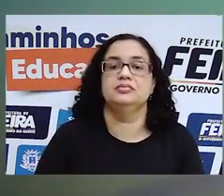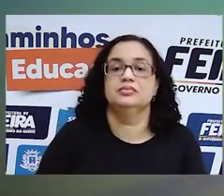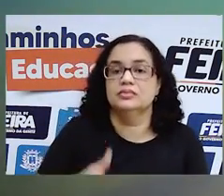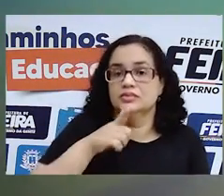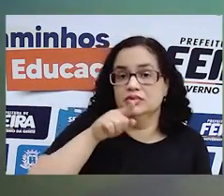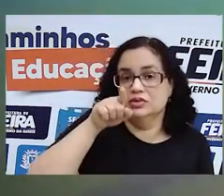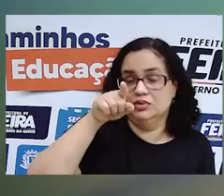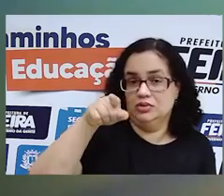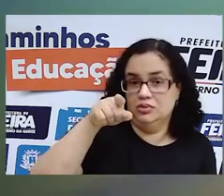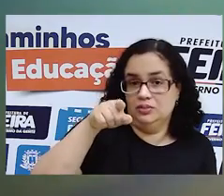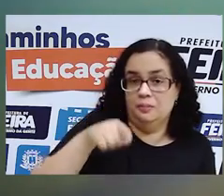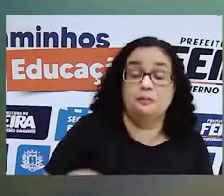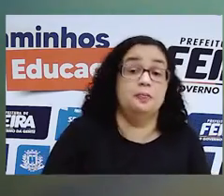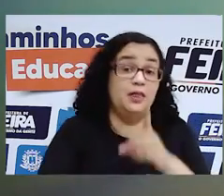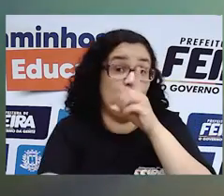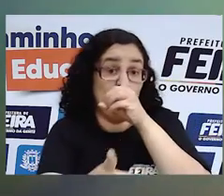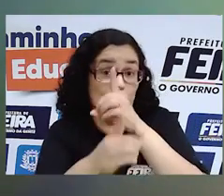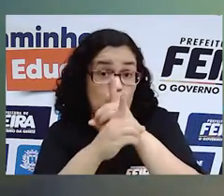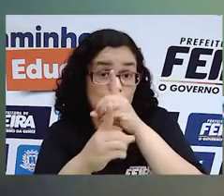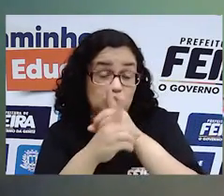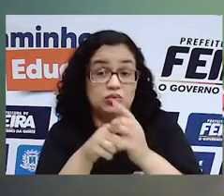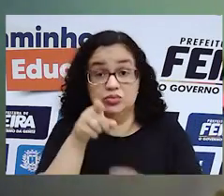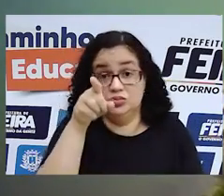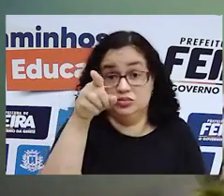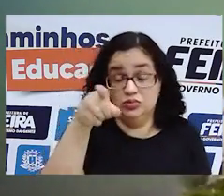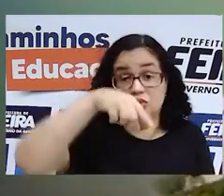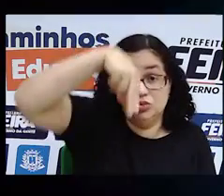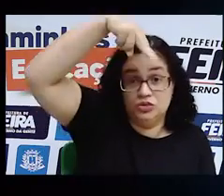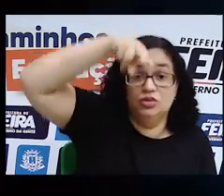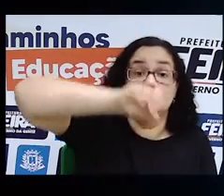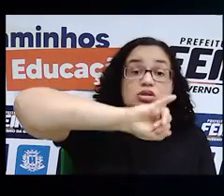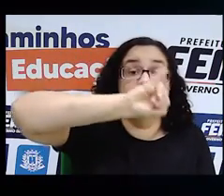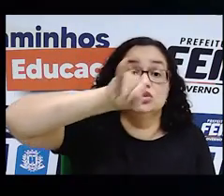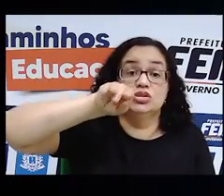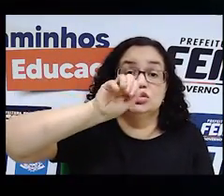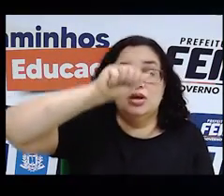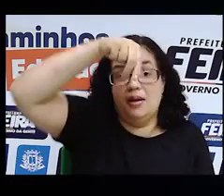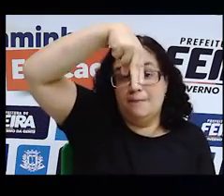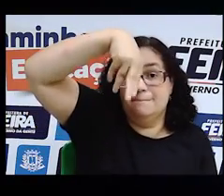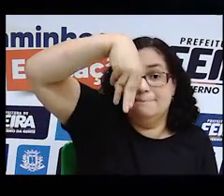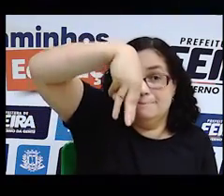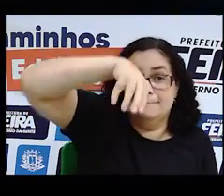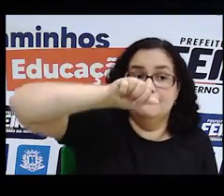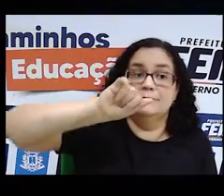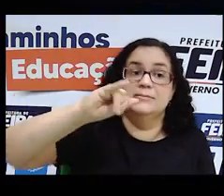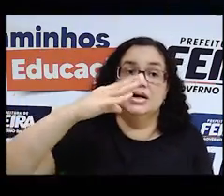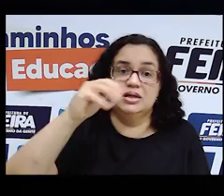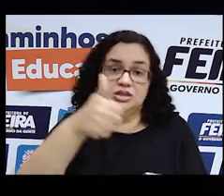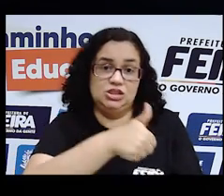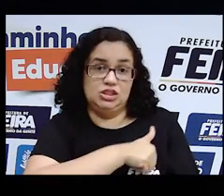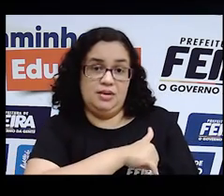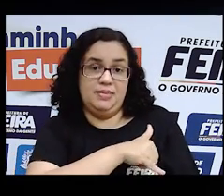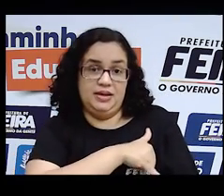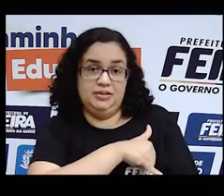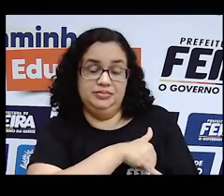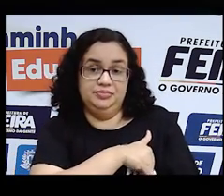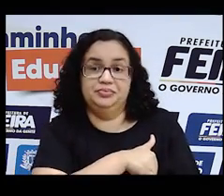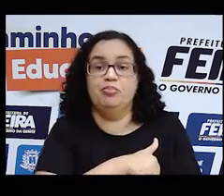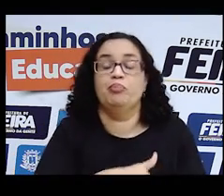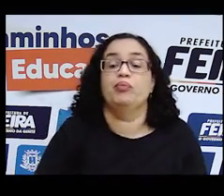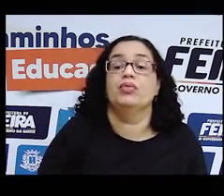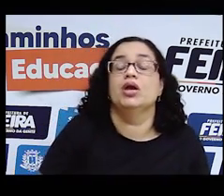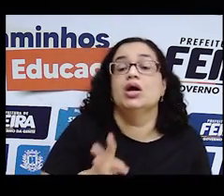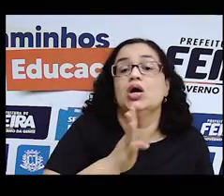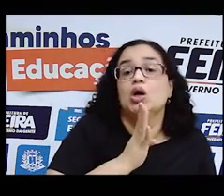Lagoa Luminosa Encontra-se na costa norte de Jamaica onde um rio se une com o mar do Caribe. A bioluminescência deve